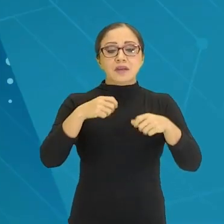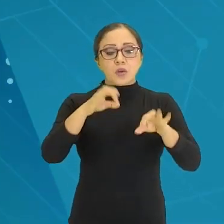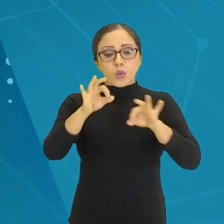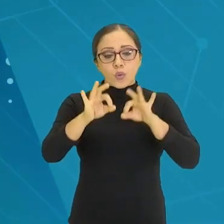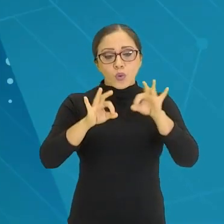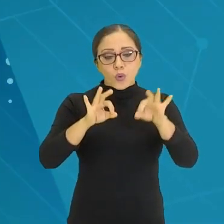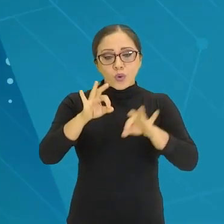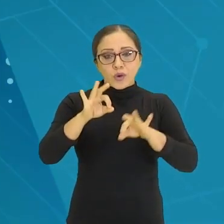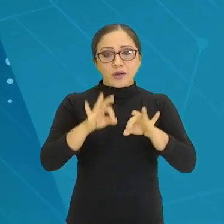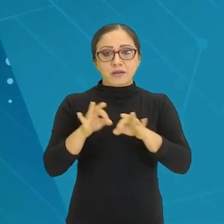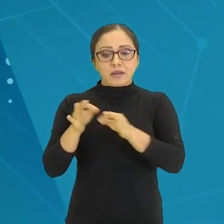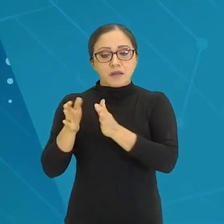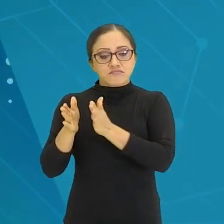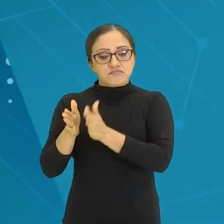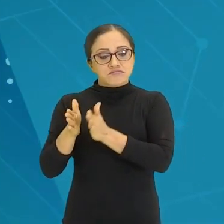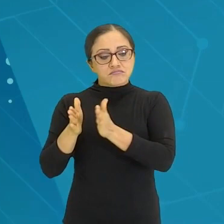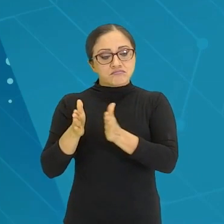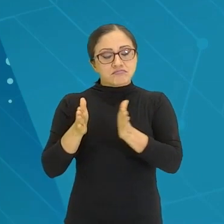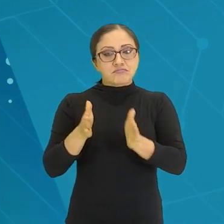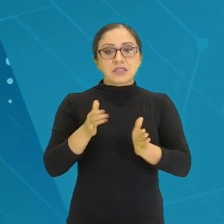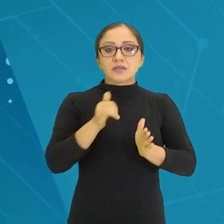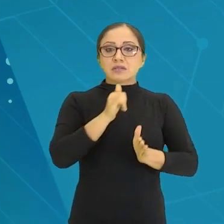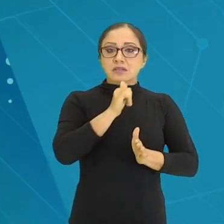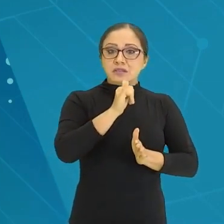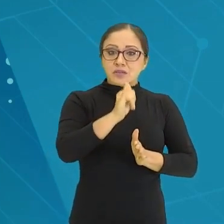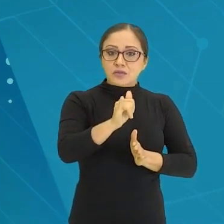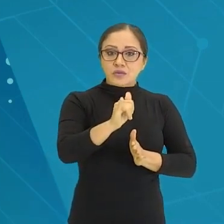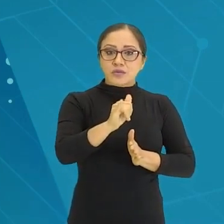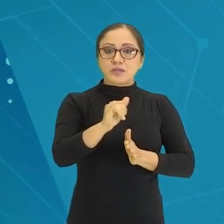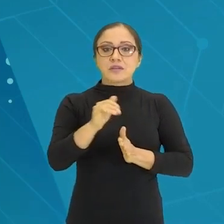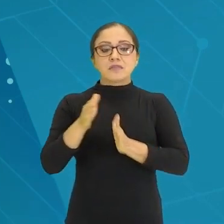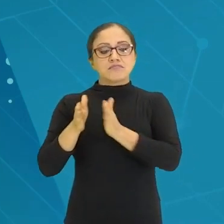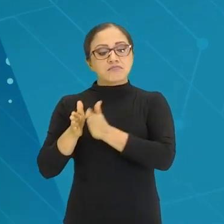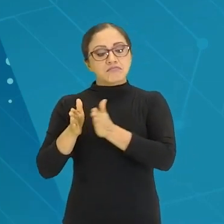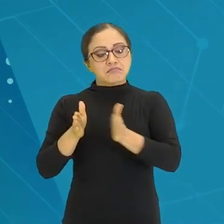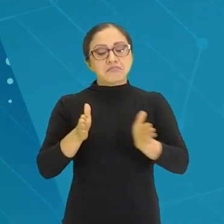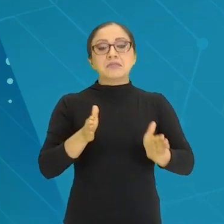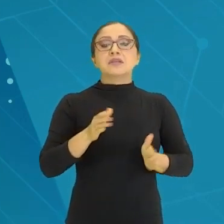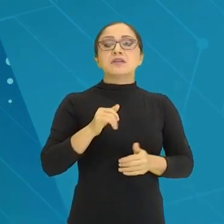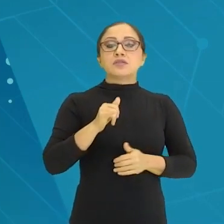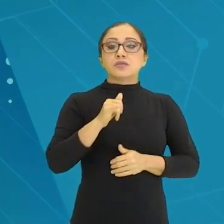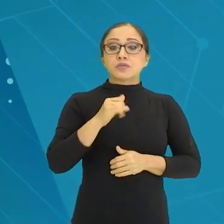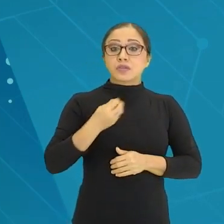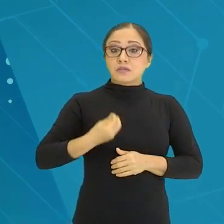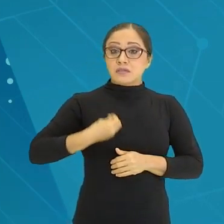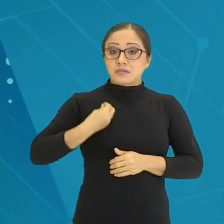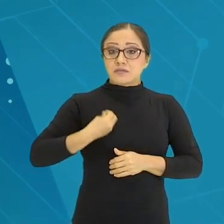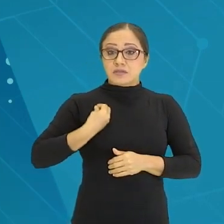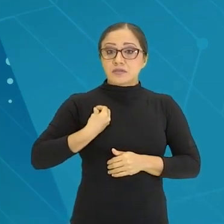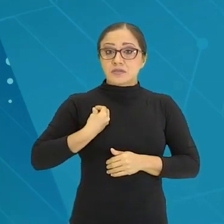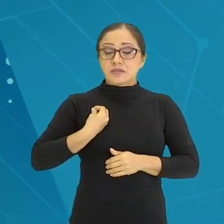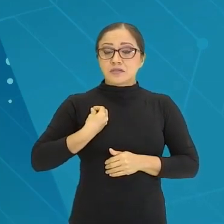em que ele conta o que ele vivenciou, a partir das habilidades que ele teve a oportunidade de